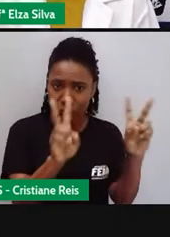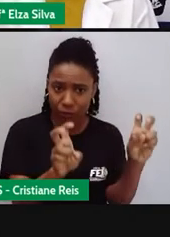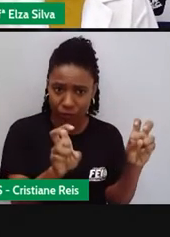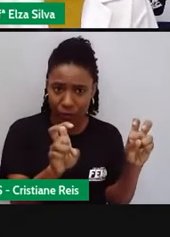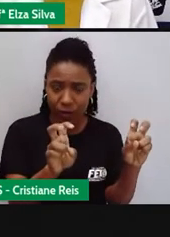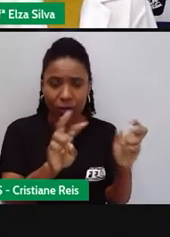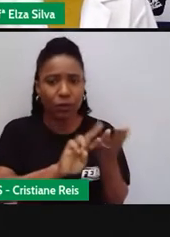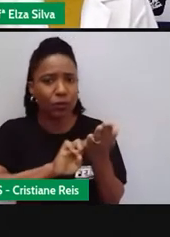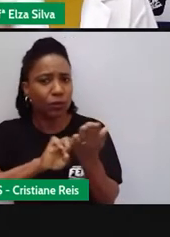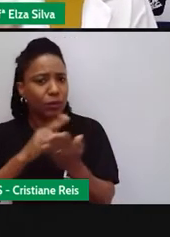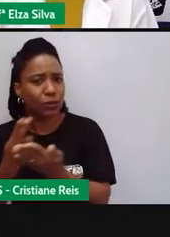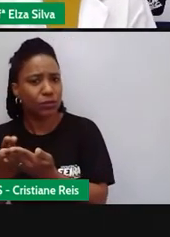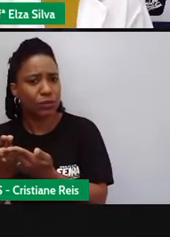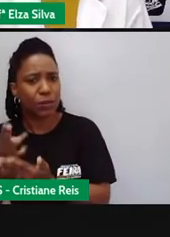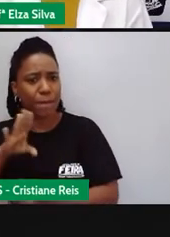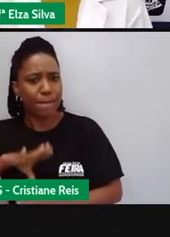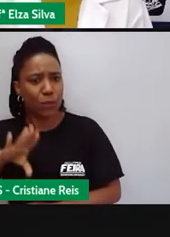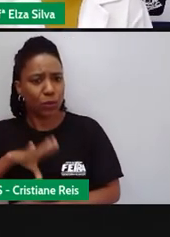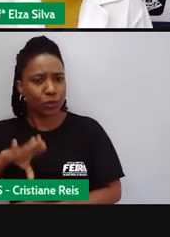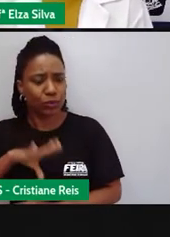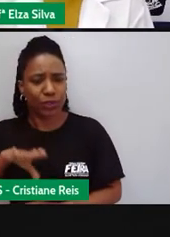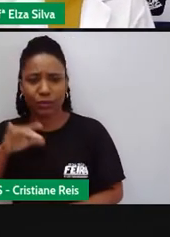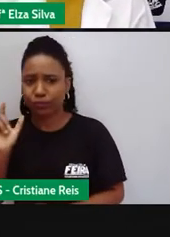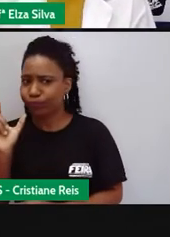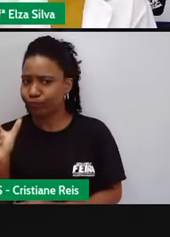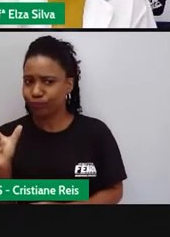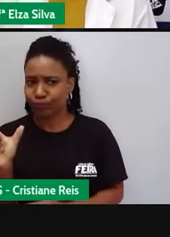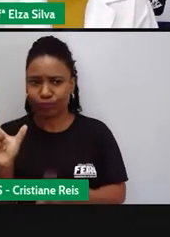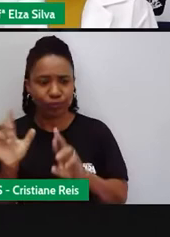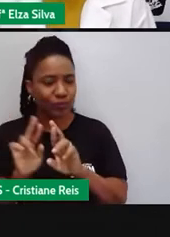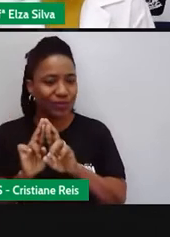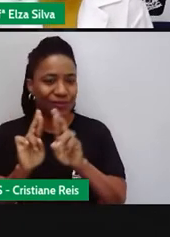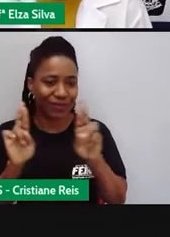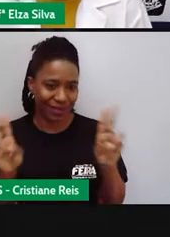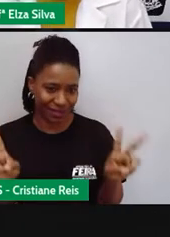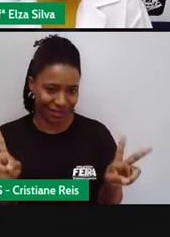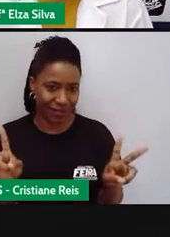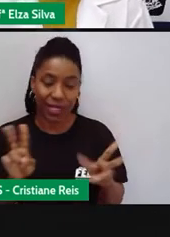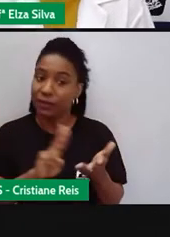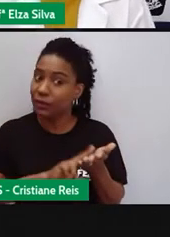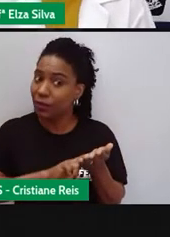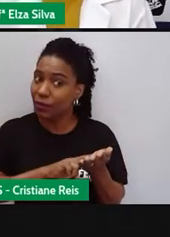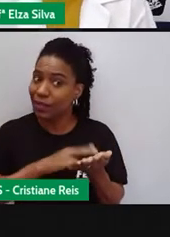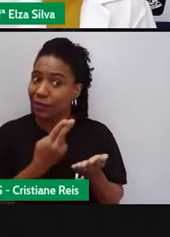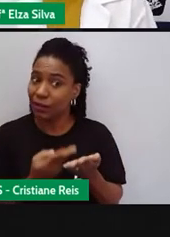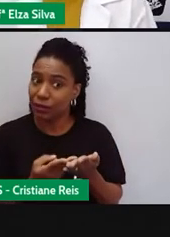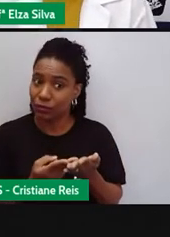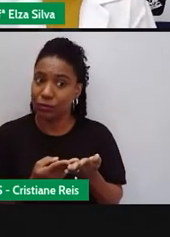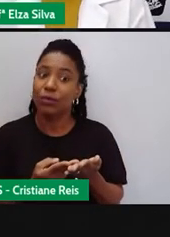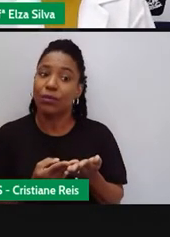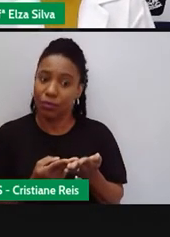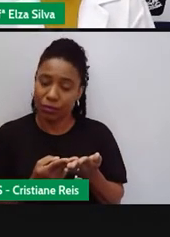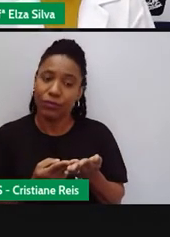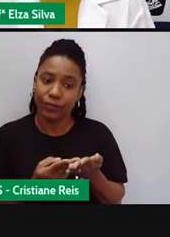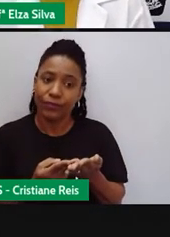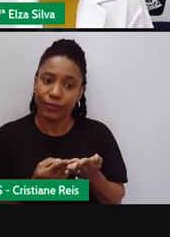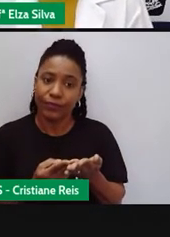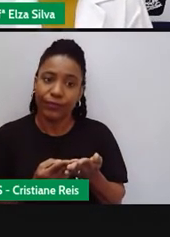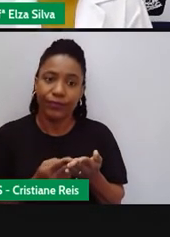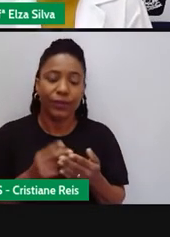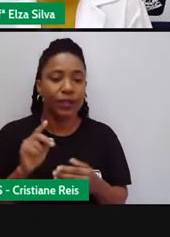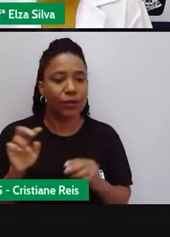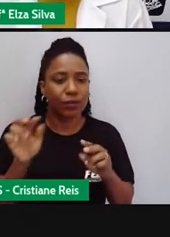traduzido na nossa língua é a tradução literal. Às vezes, é uma interpretação. Então, como nós traduziríamos